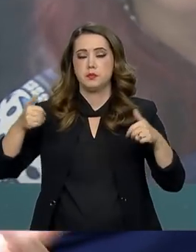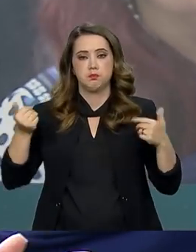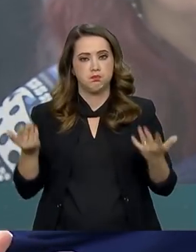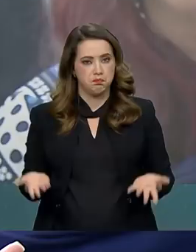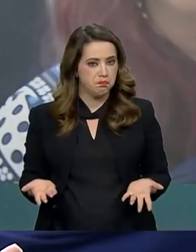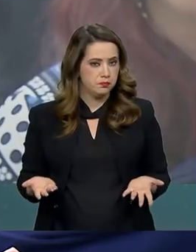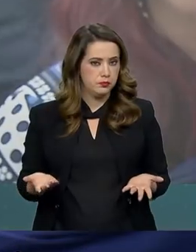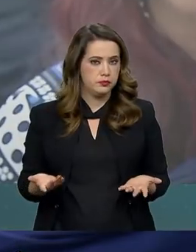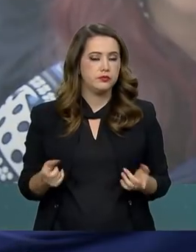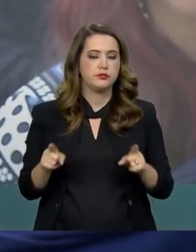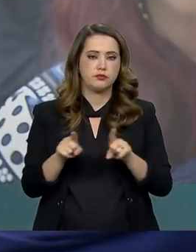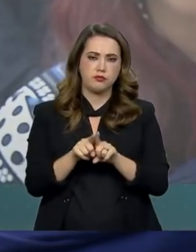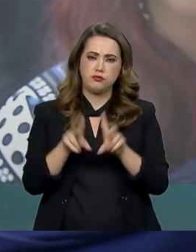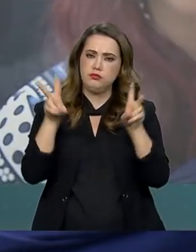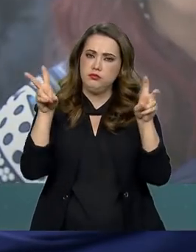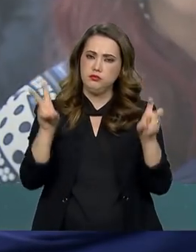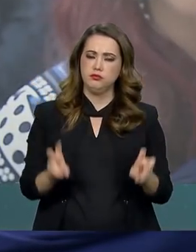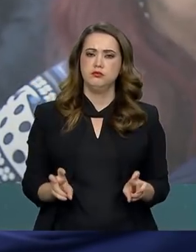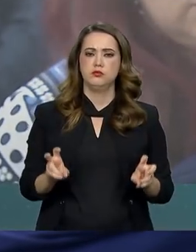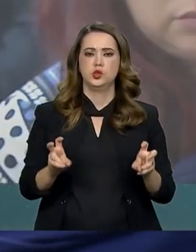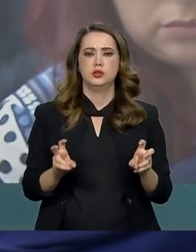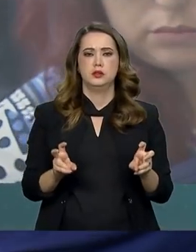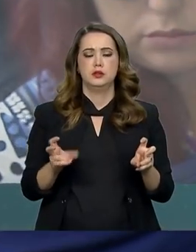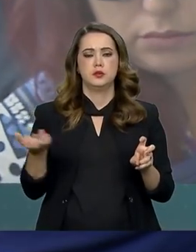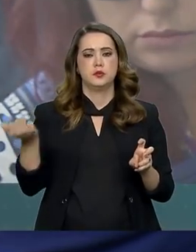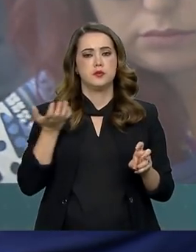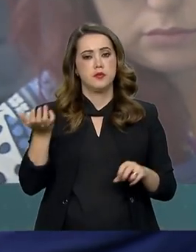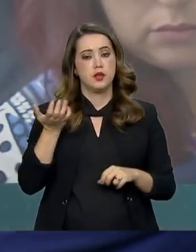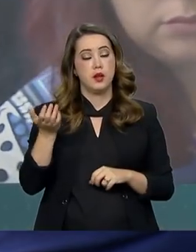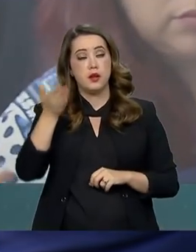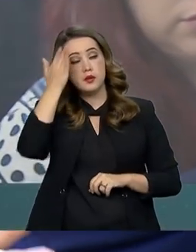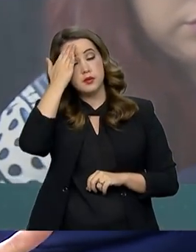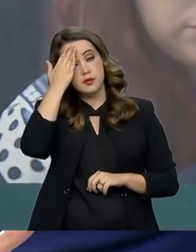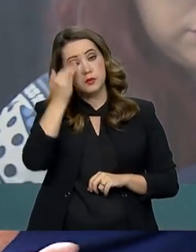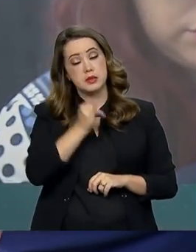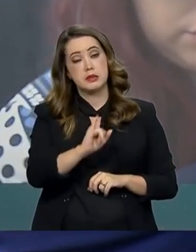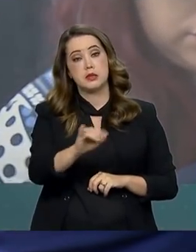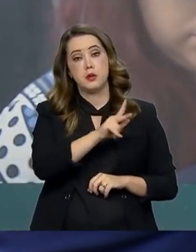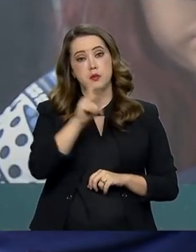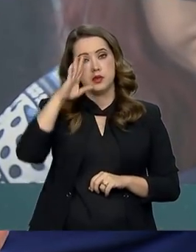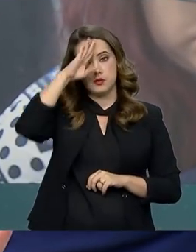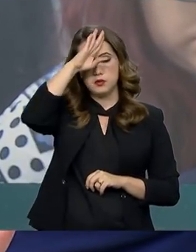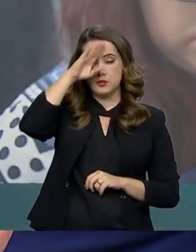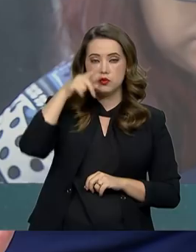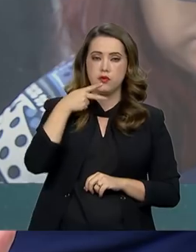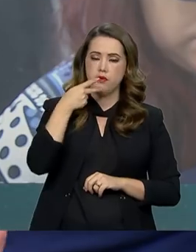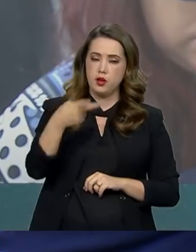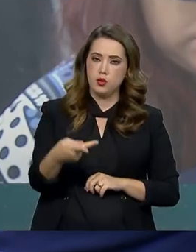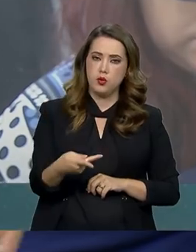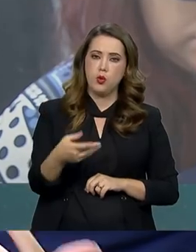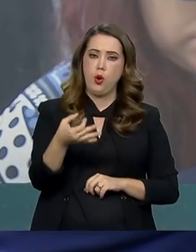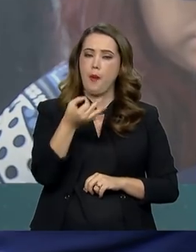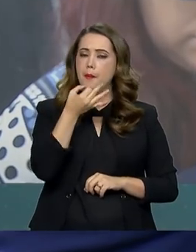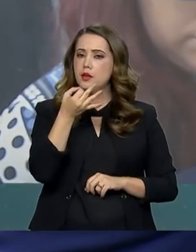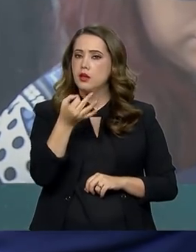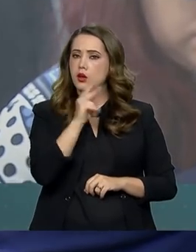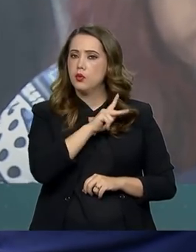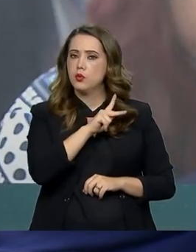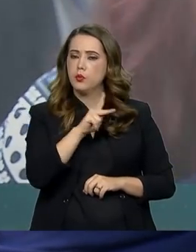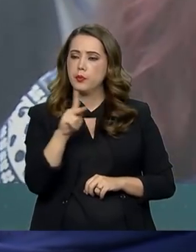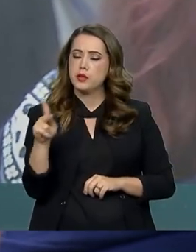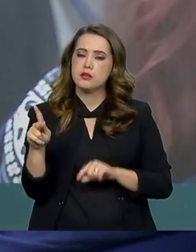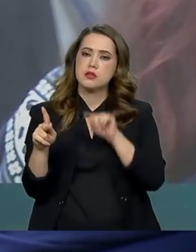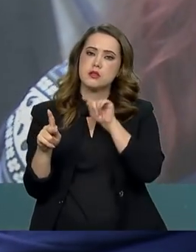Ainda sobre esse tema, eu queria saber se o presidente comentou sobre a opinião do presidente